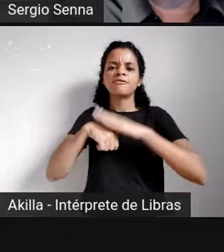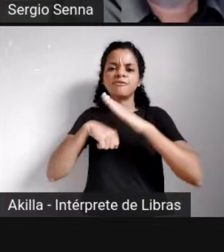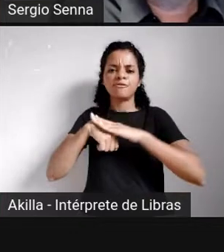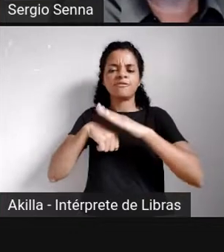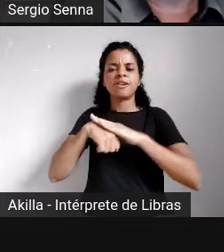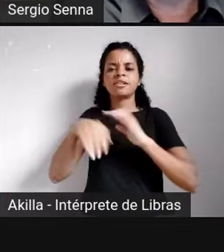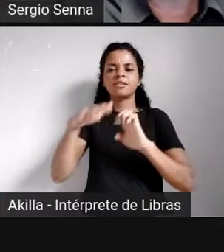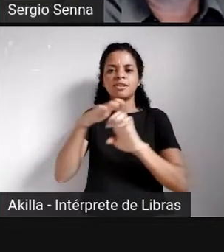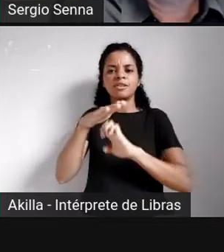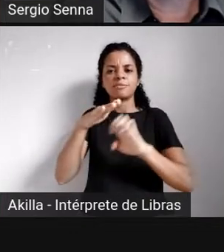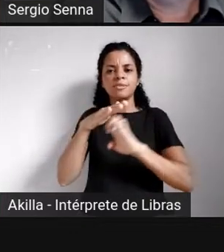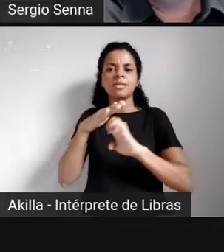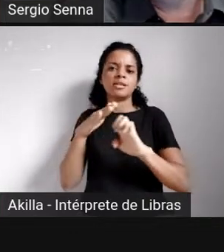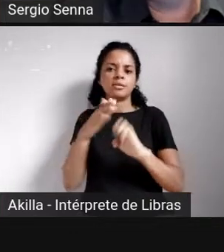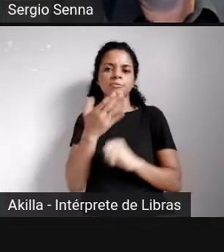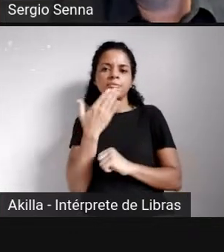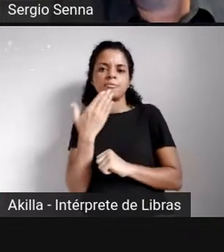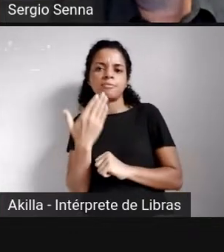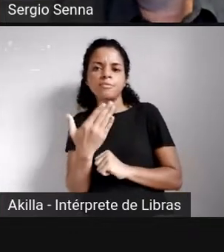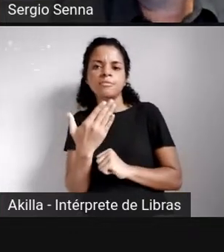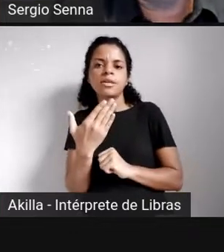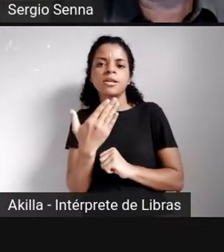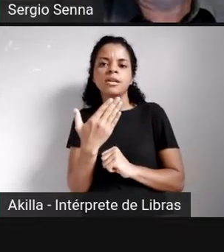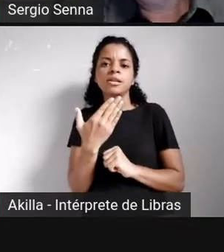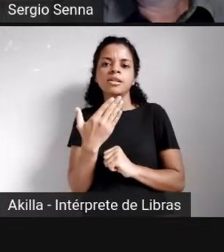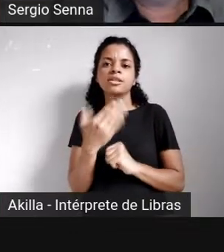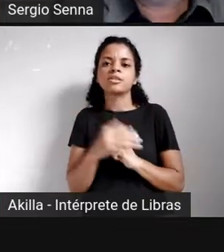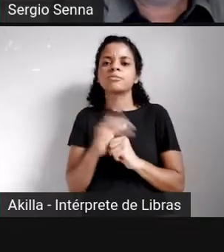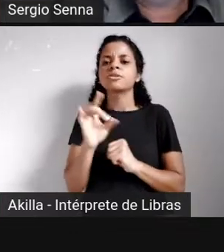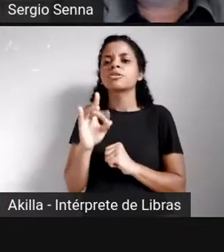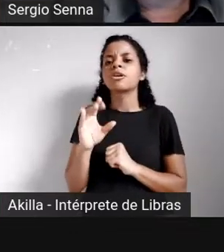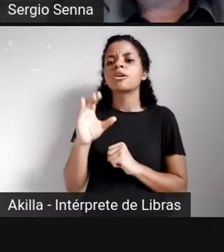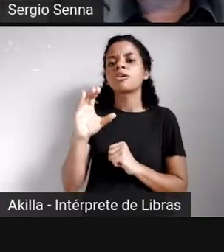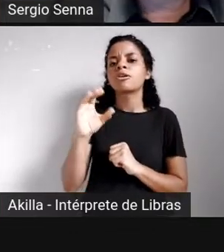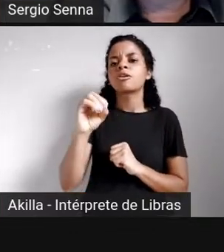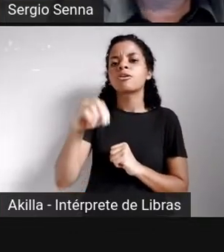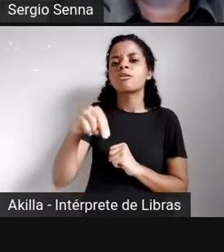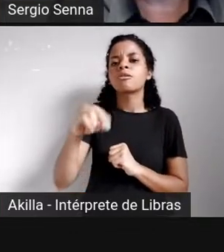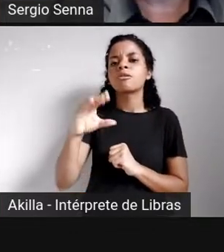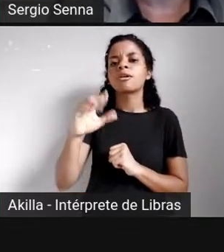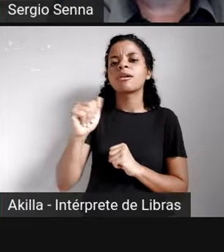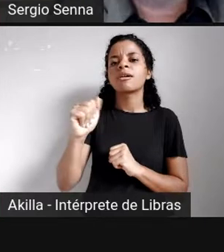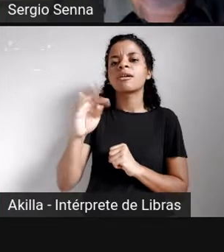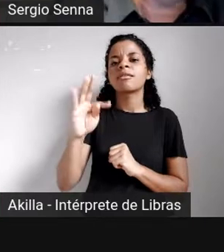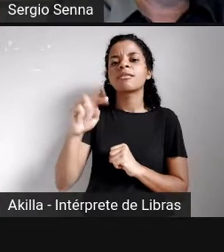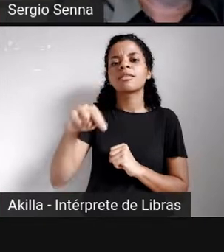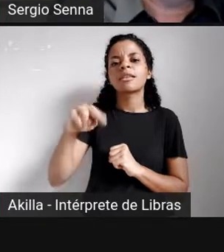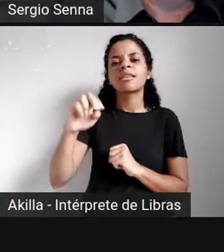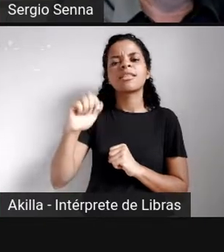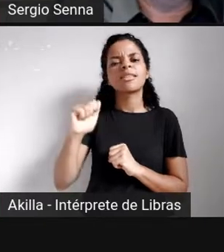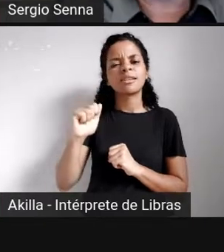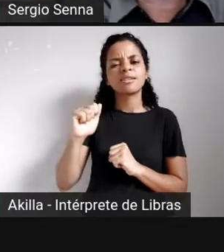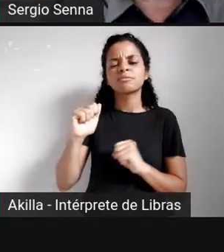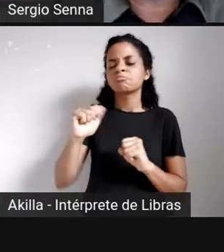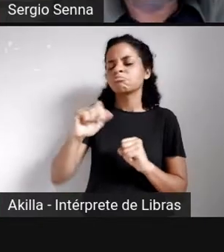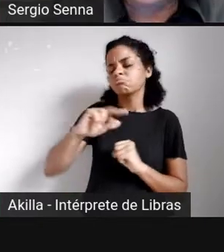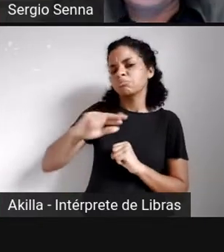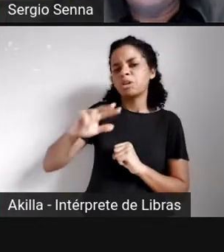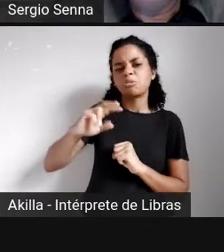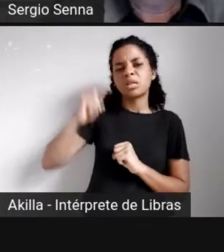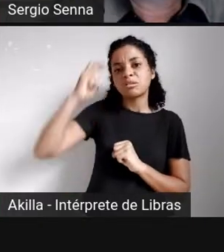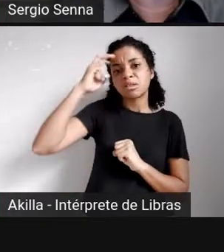aquilo que a empresa está dizendo, e ele concatena as bibliotecas. Para mim, isso não é um especialista em inteligência artificial, isso é um especialista em